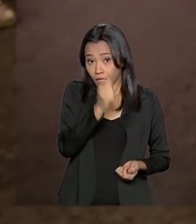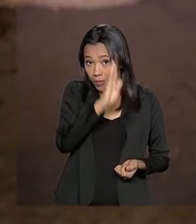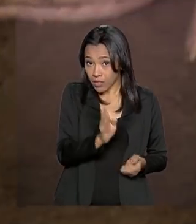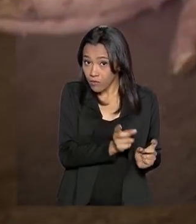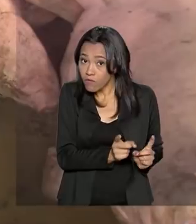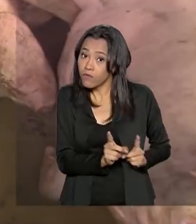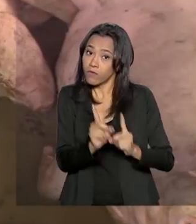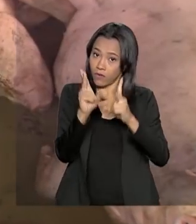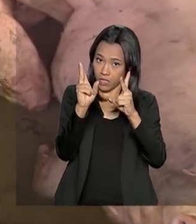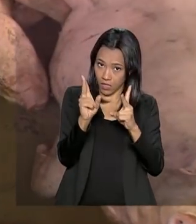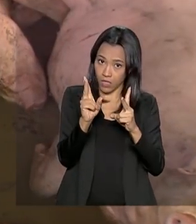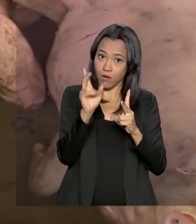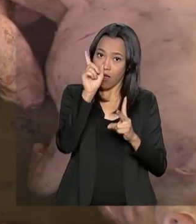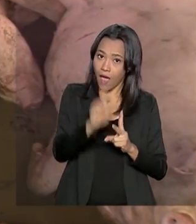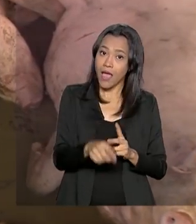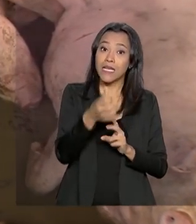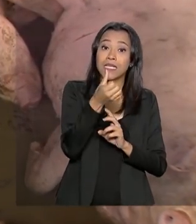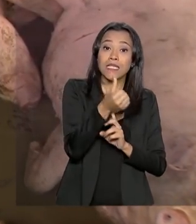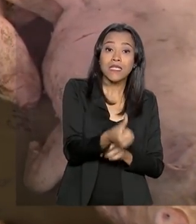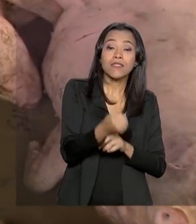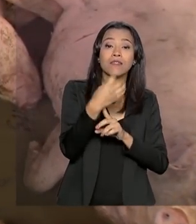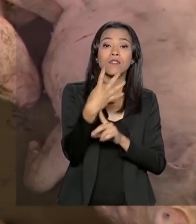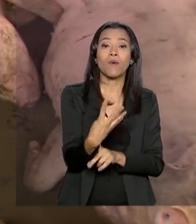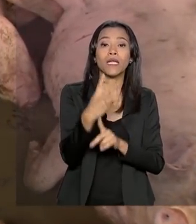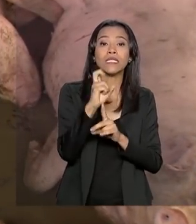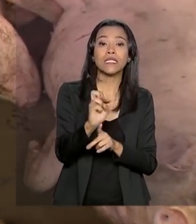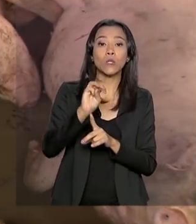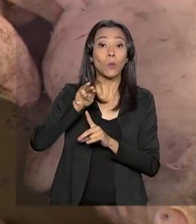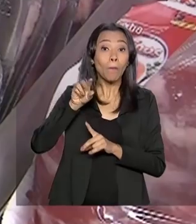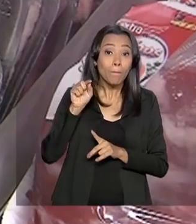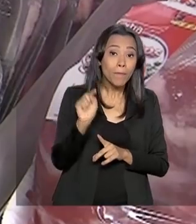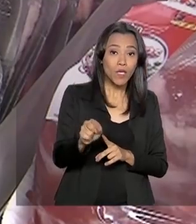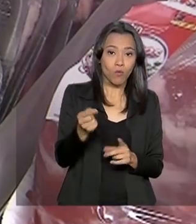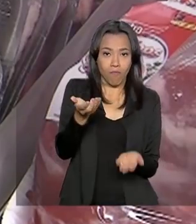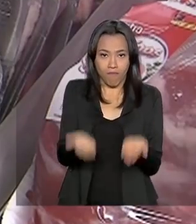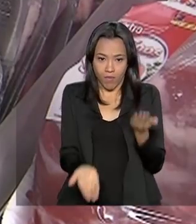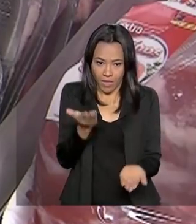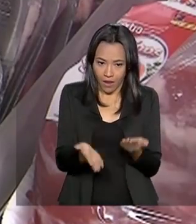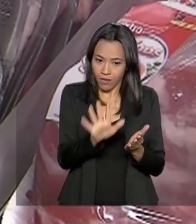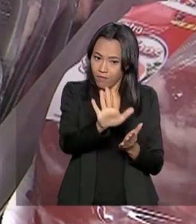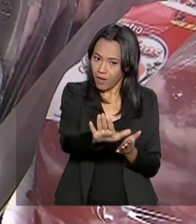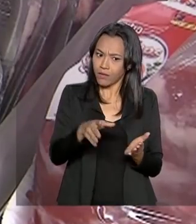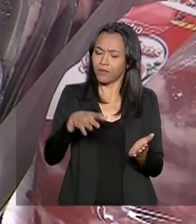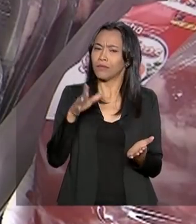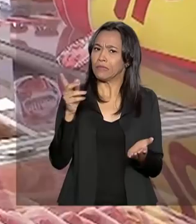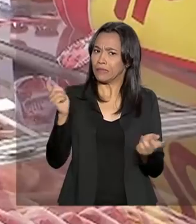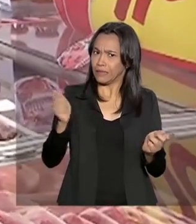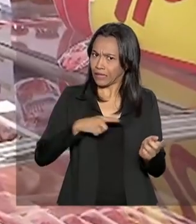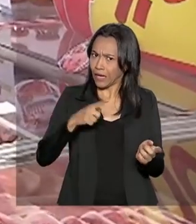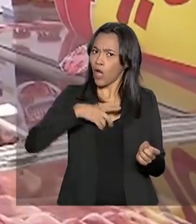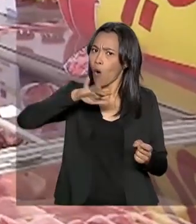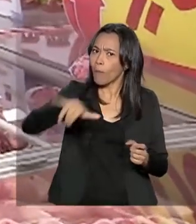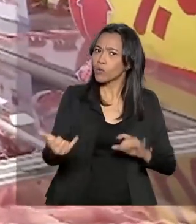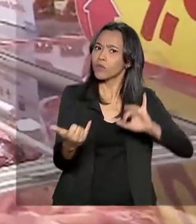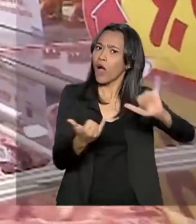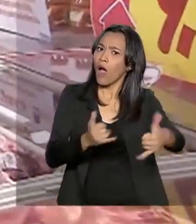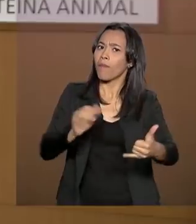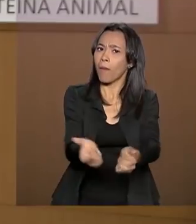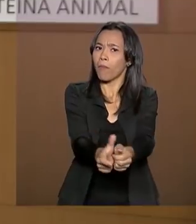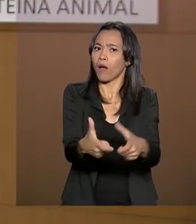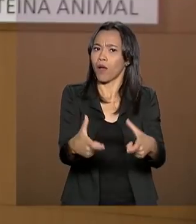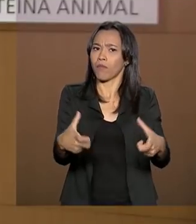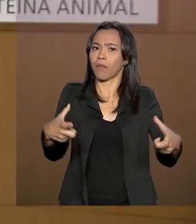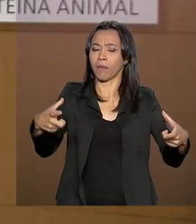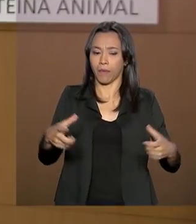de carne de porco chegam a 645 mil toneladas, mas o mercado tem potencial e oportunidade para crescer.